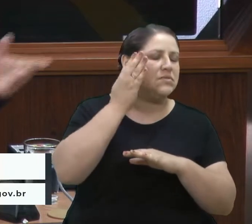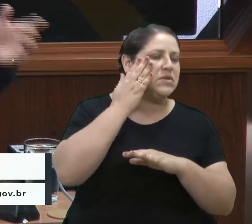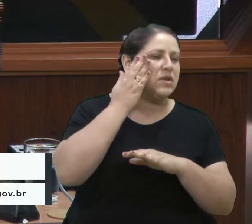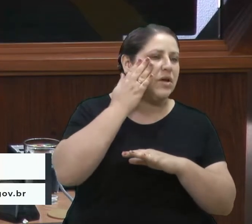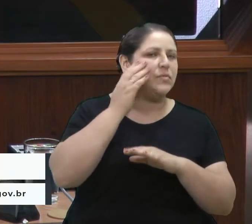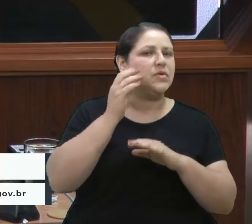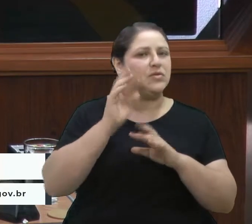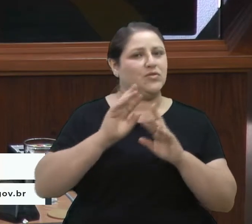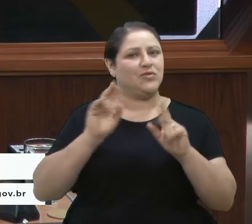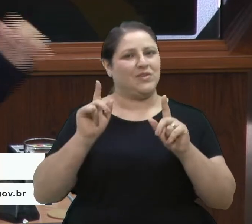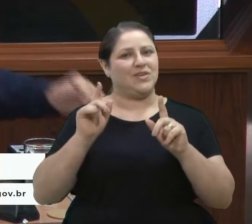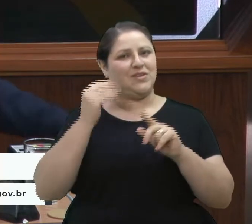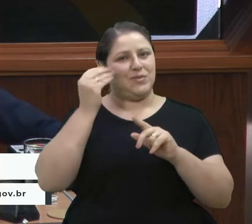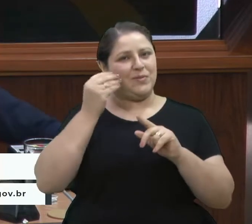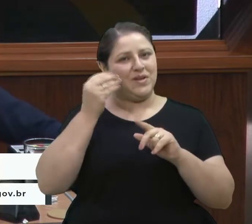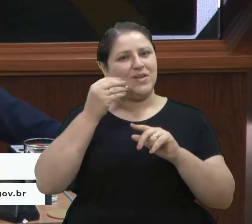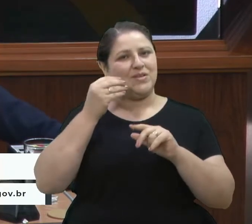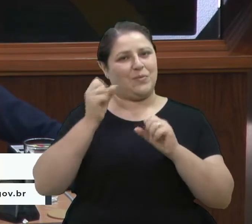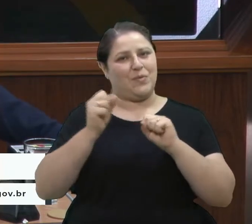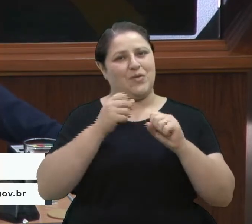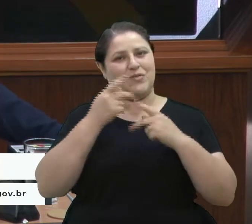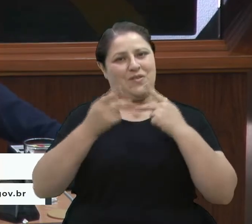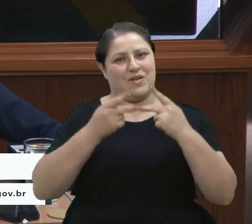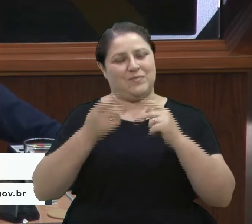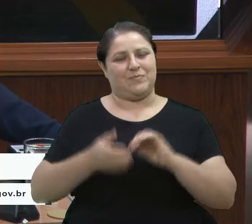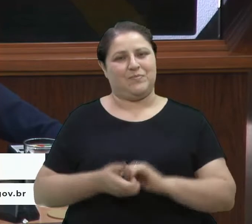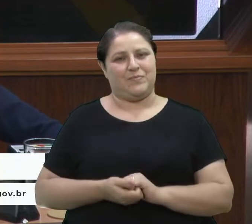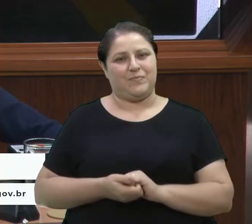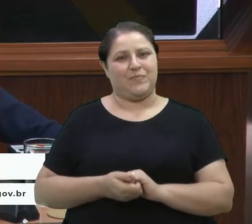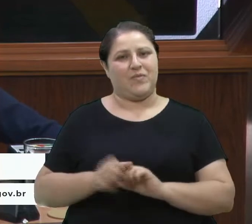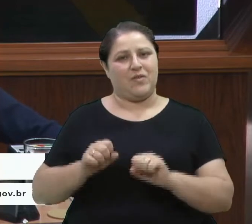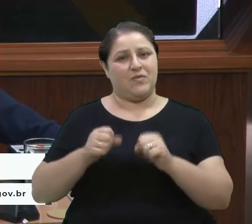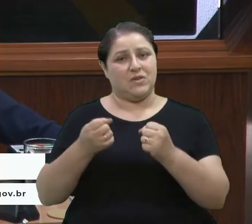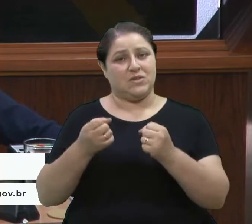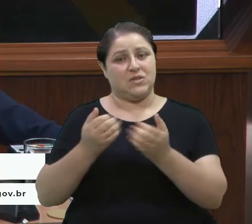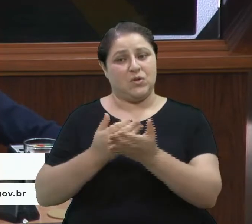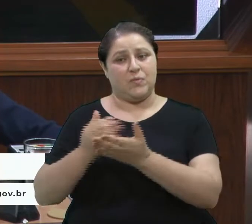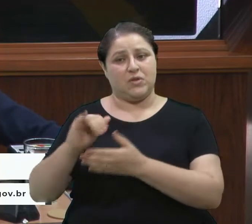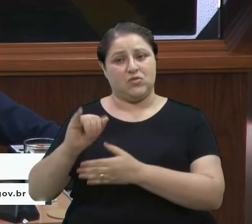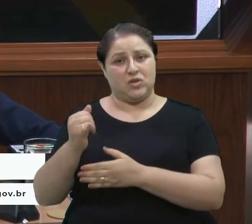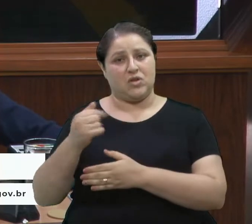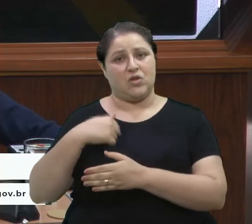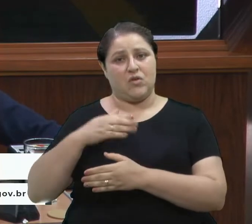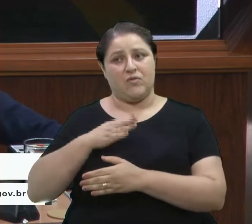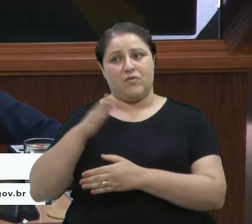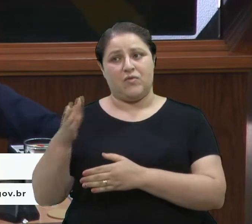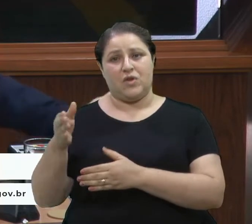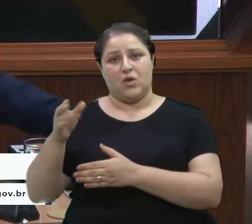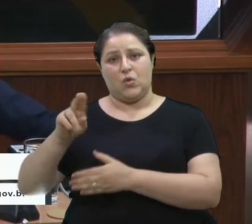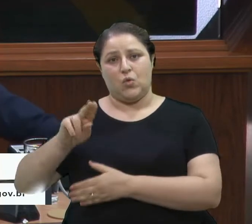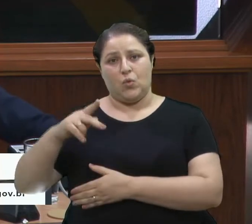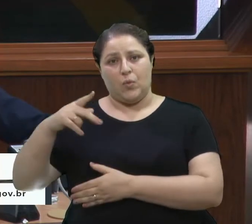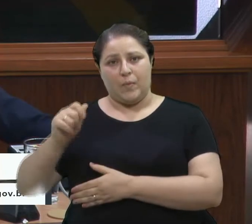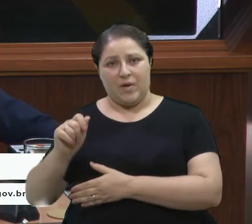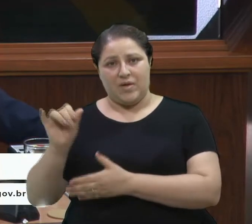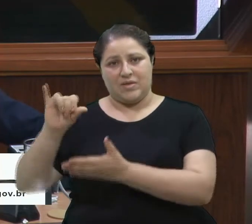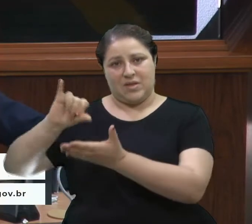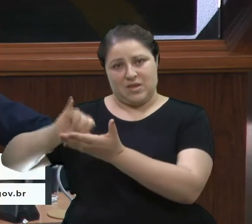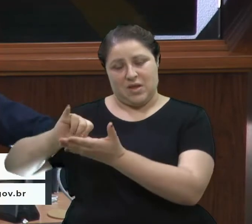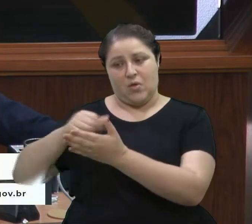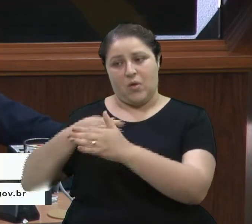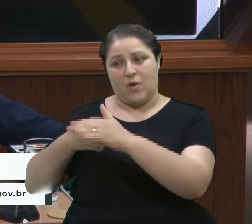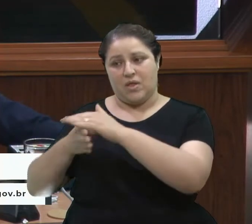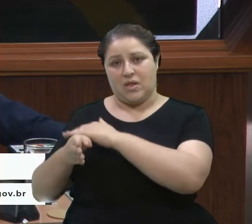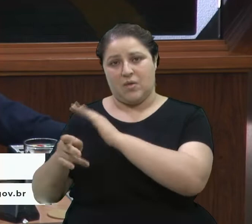Então, reforçando, inclusive, no início de janeiro, olhei esse vereador, fez fiscalização na UPA Central, inclusive, entramos via Ministério Público,